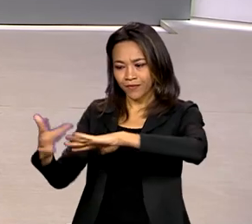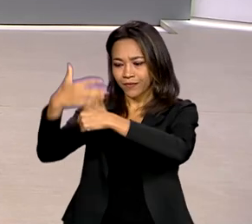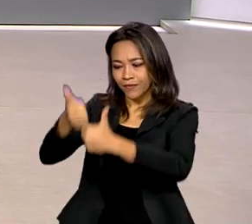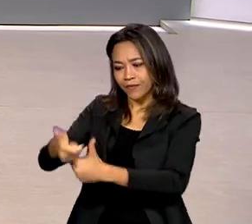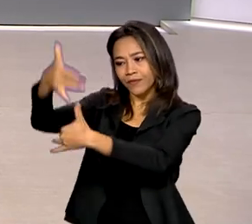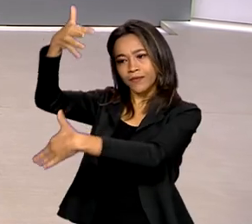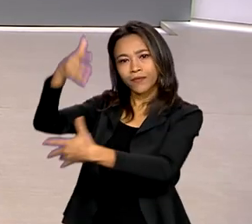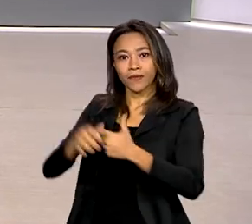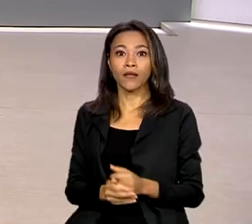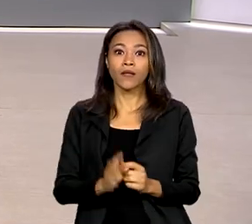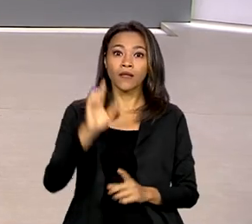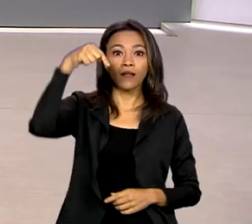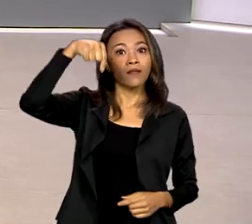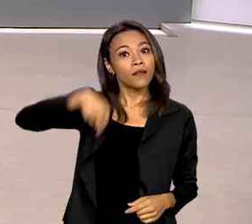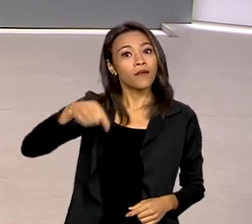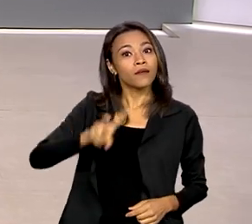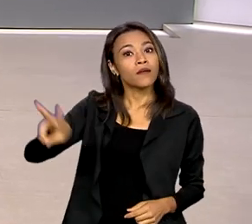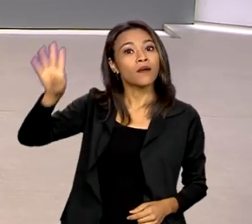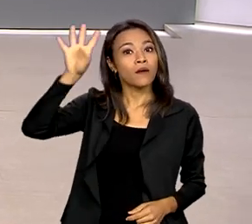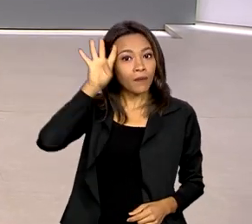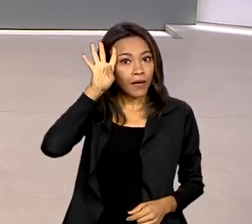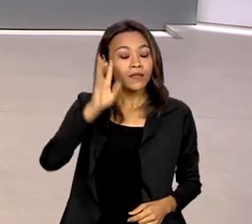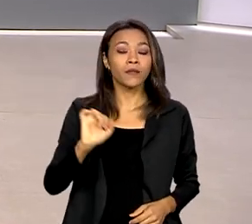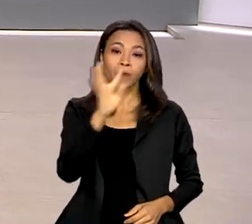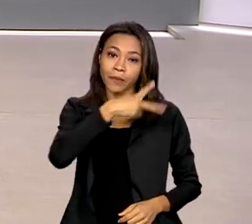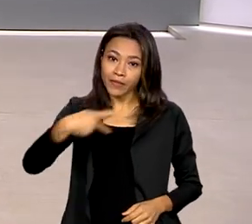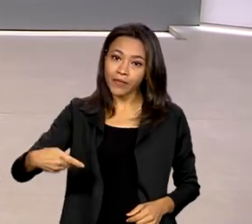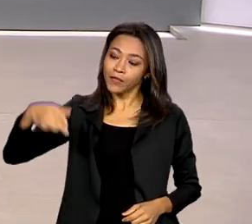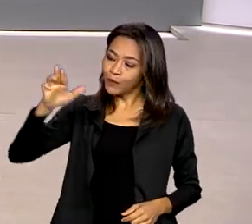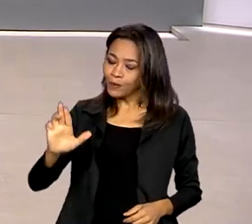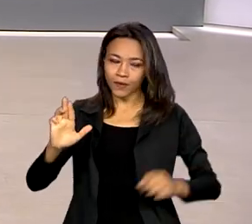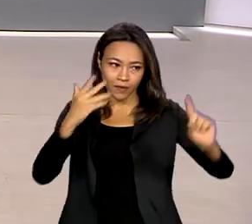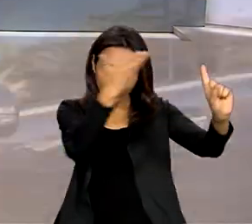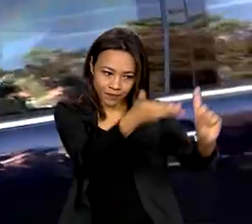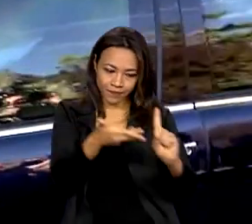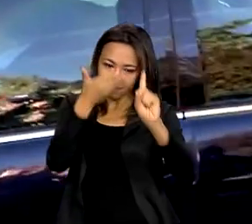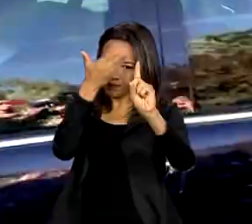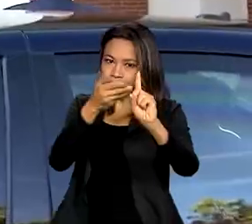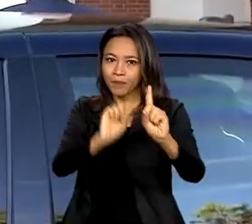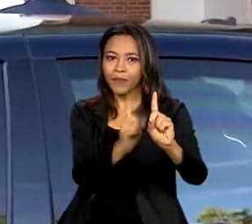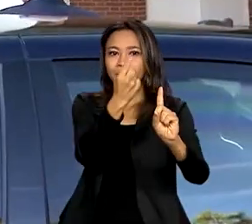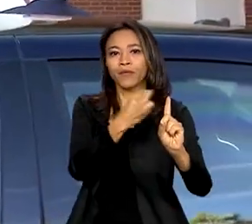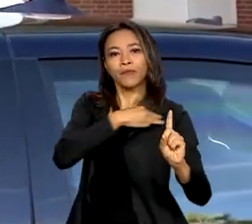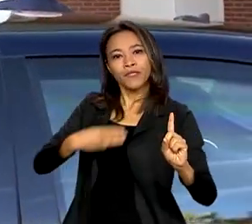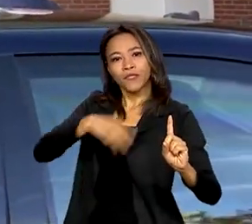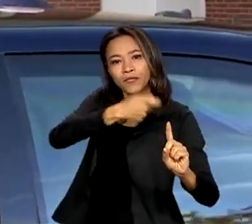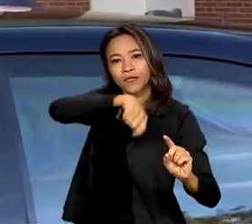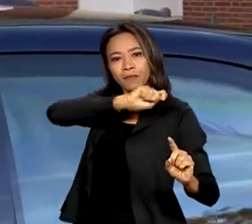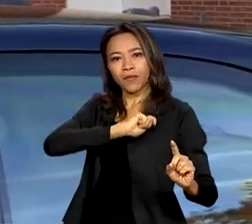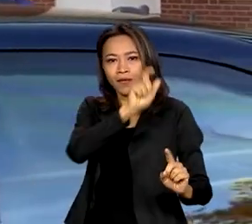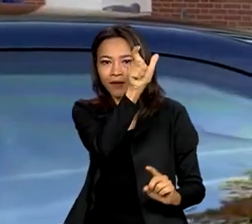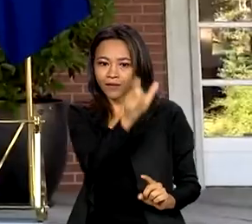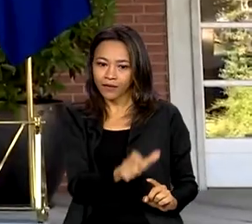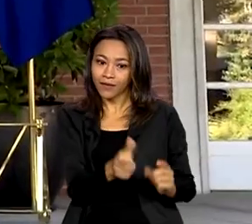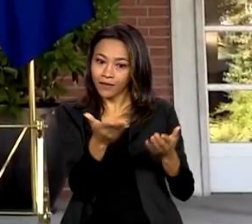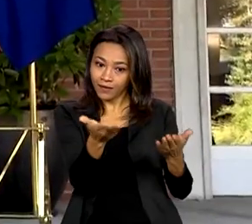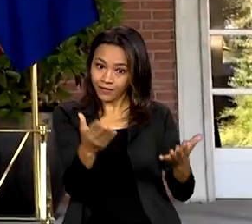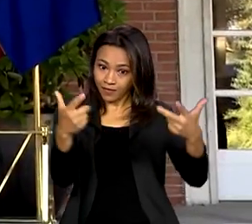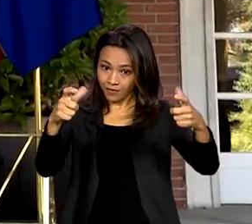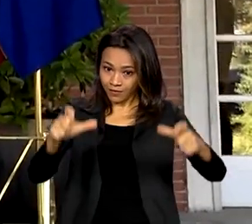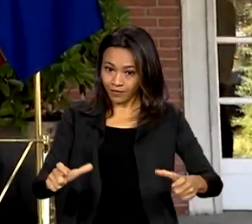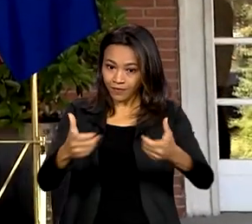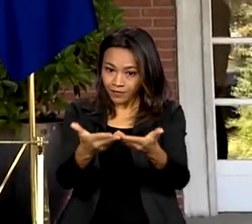Nesta quarta-feira, o presidente Lula foi recebido pelo primeiro-ministro da Espanha, Pedro Sanches, no Palácio da